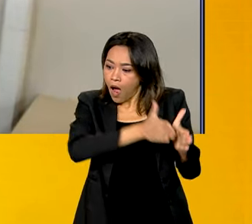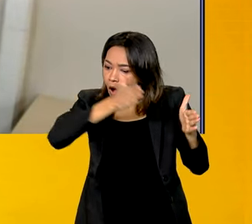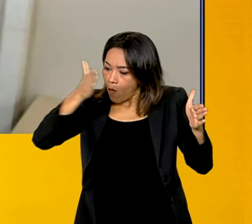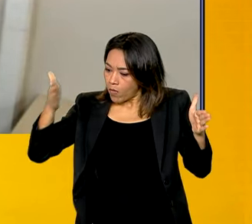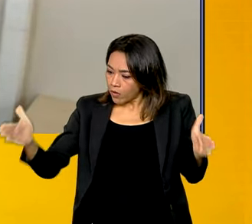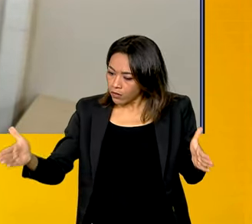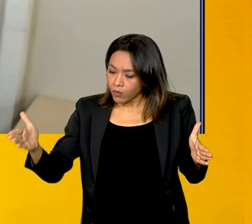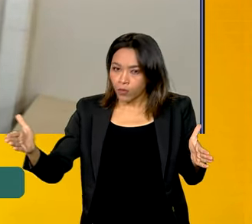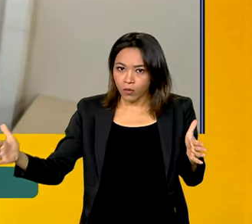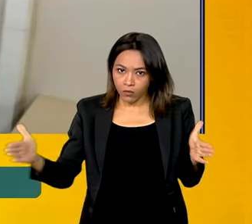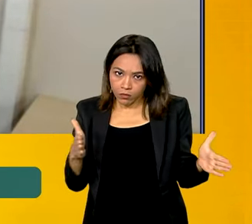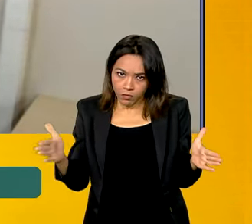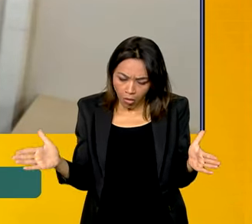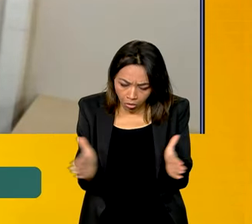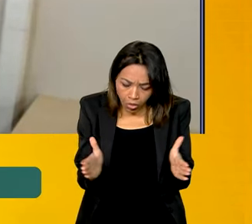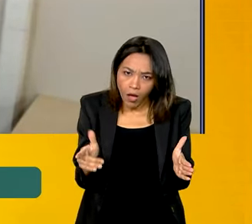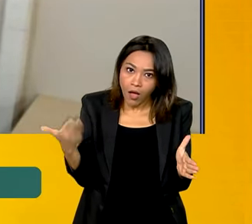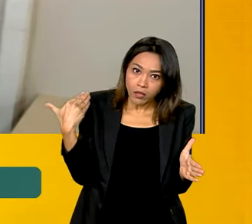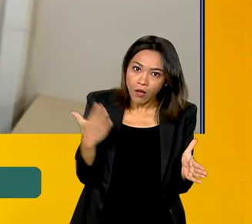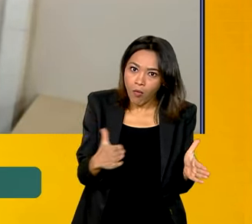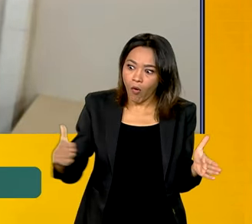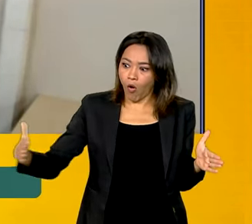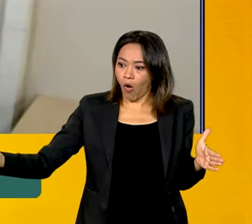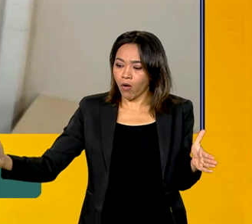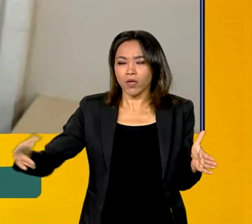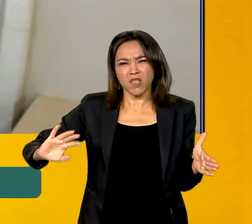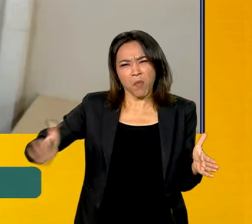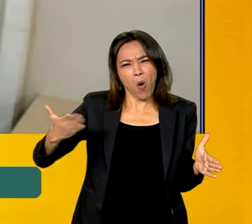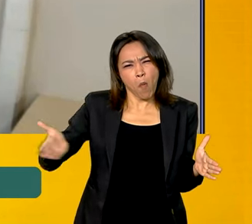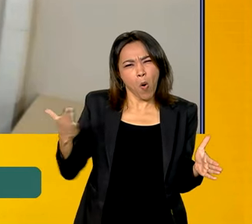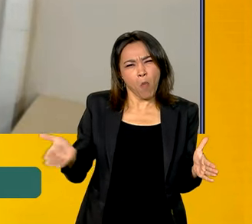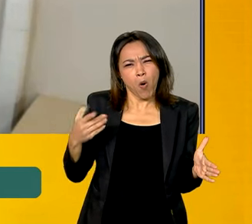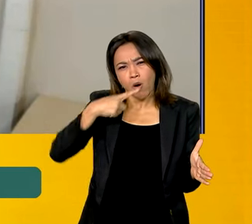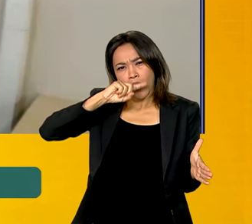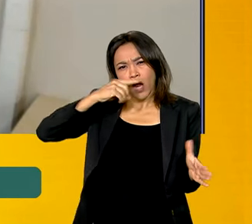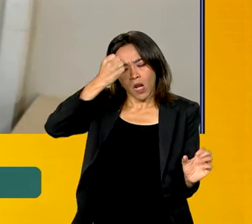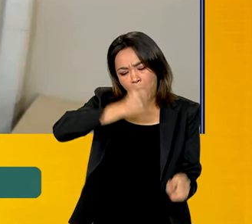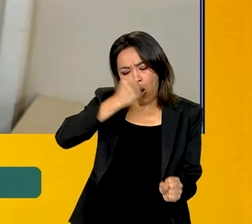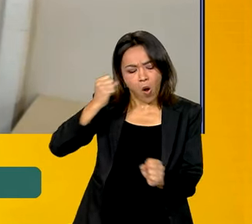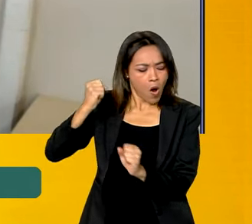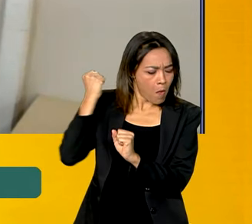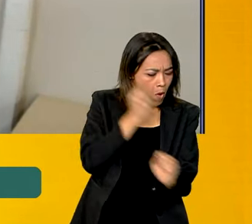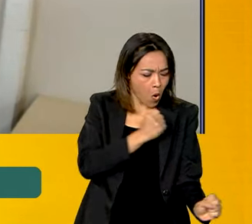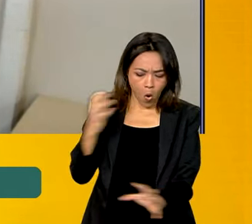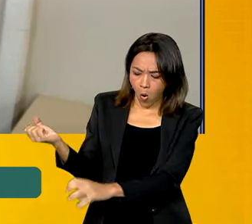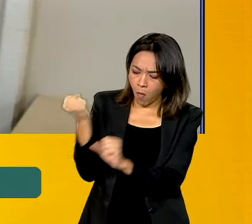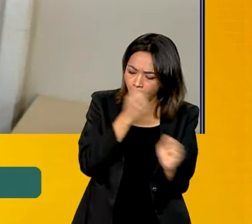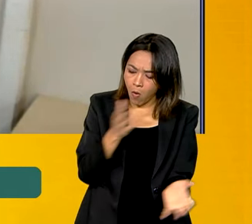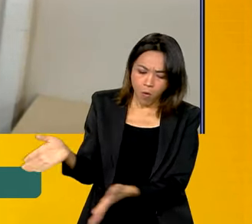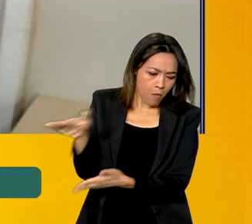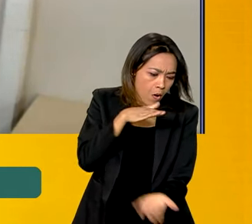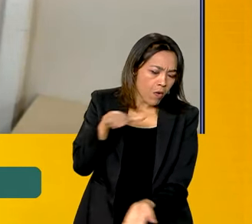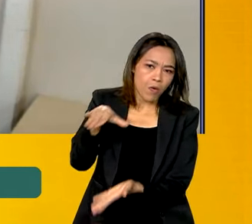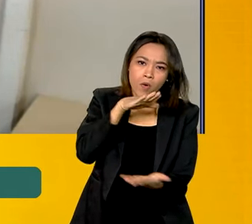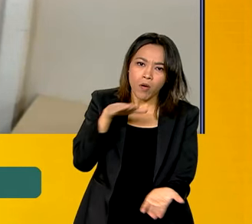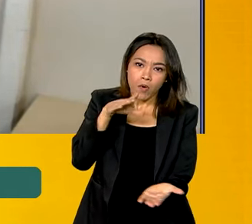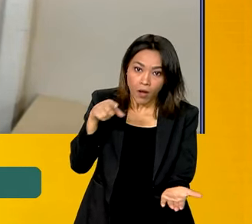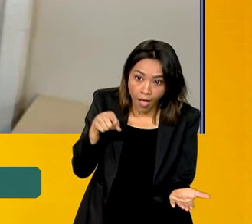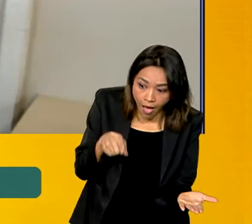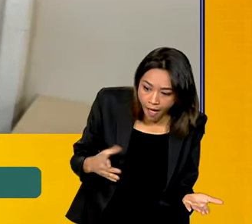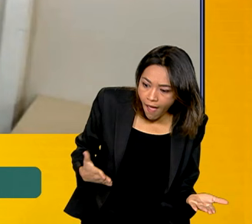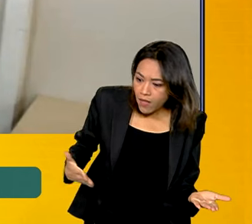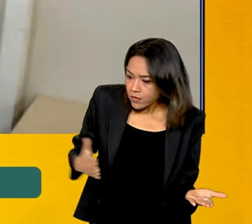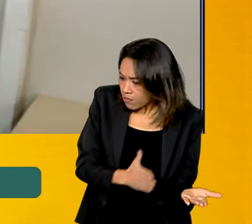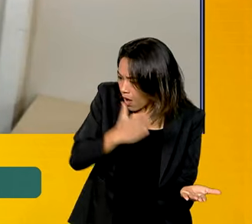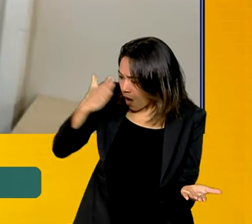país, mas a produtividade, ela cresceu muito. E aí, o produto dessa maior área com a maior